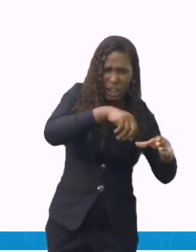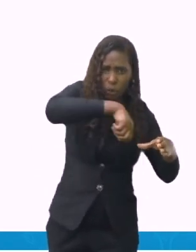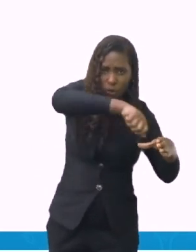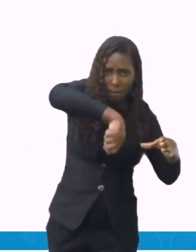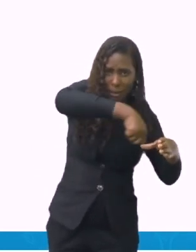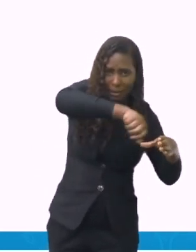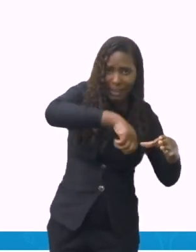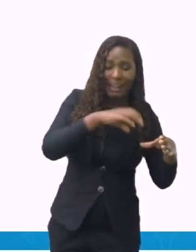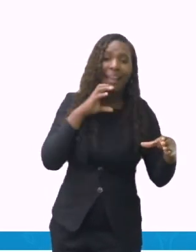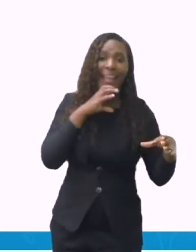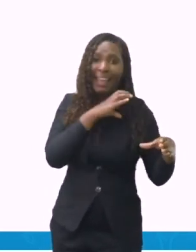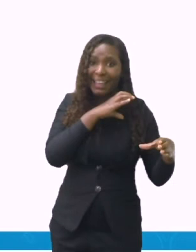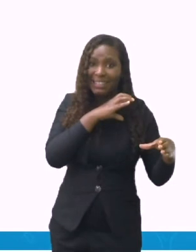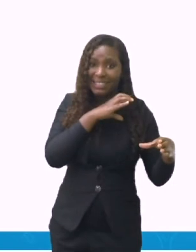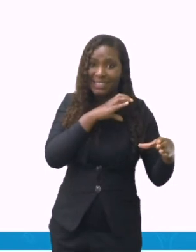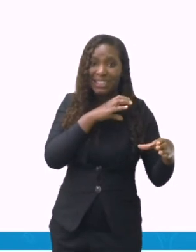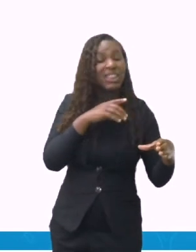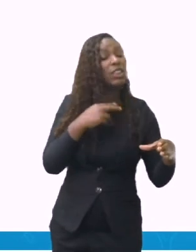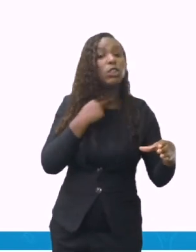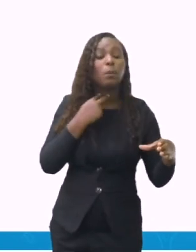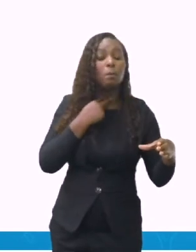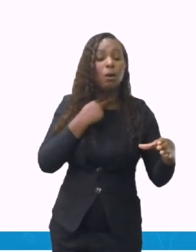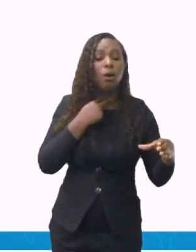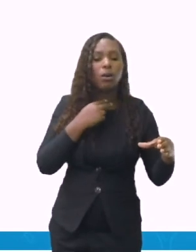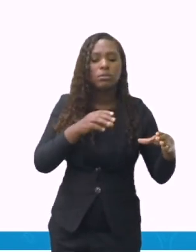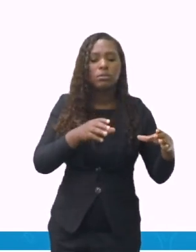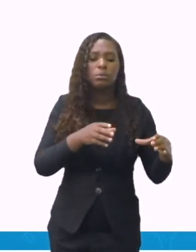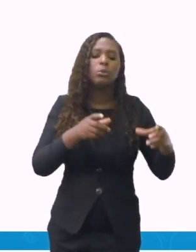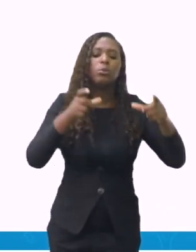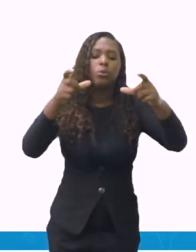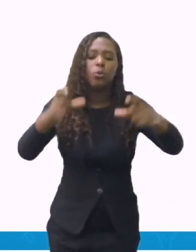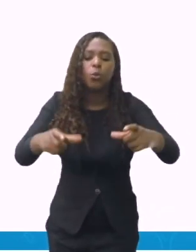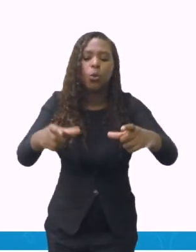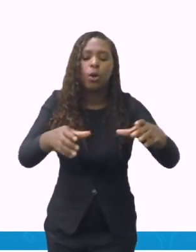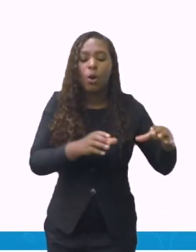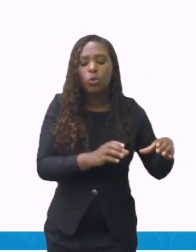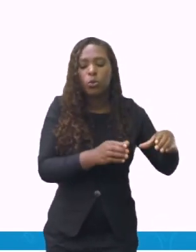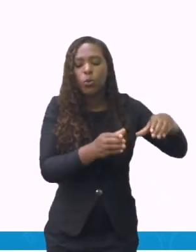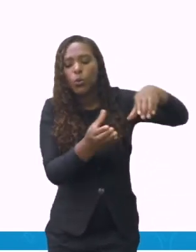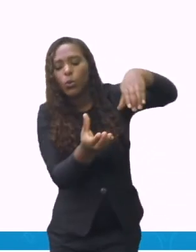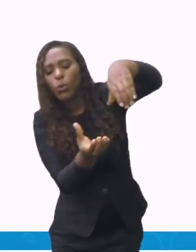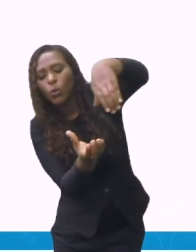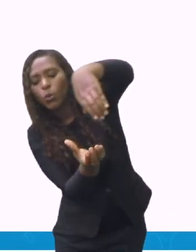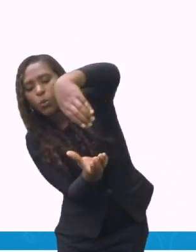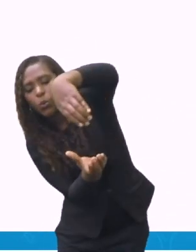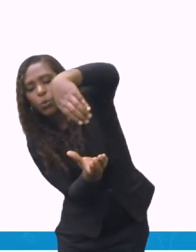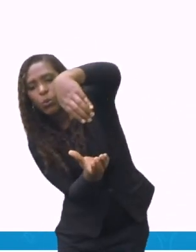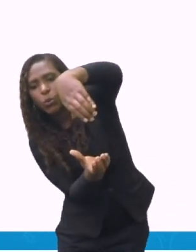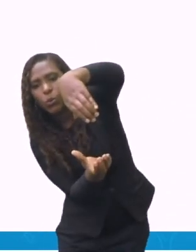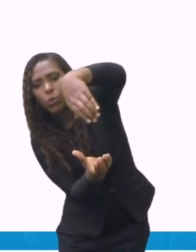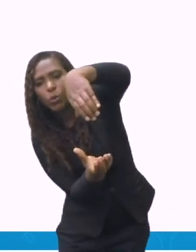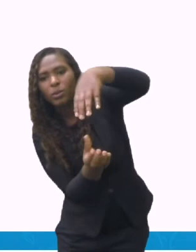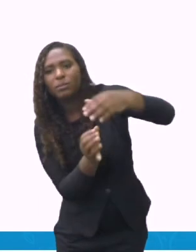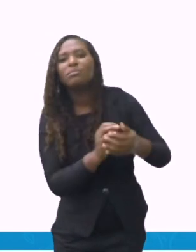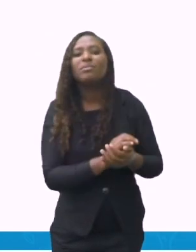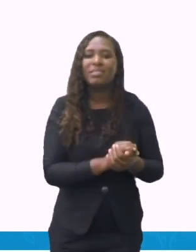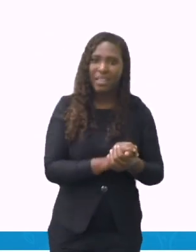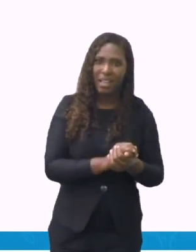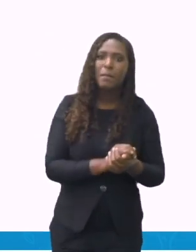quente. Olha lá. Com as mãos untadas, faça bolinhas e passe-as no granulado.